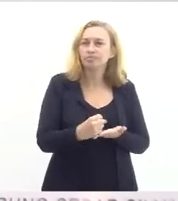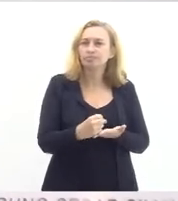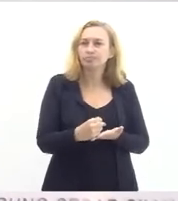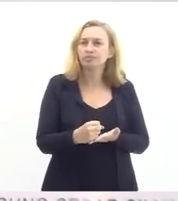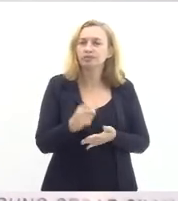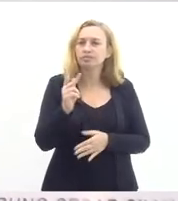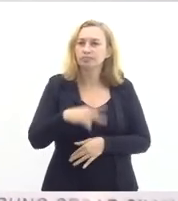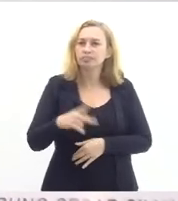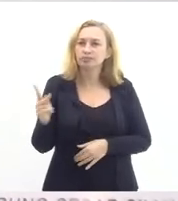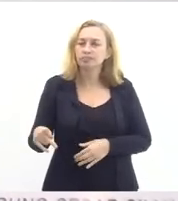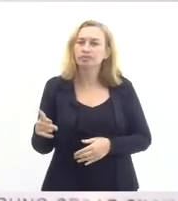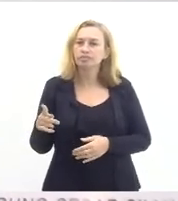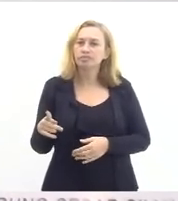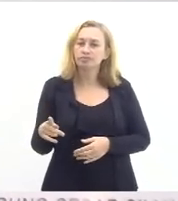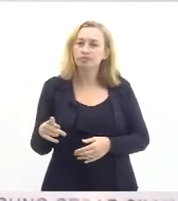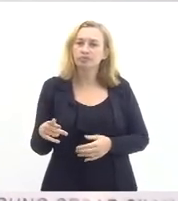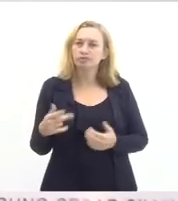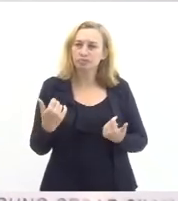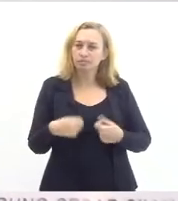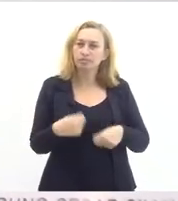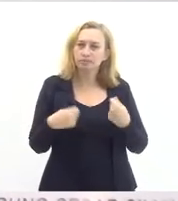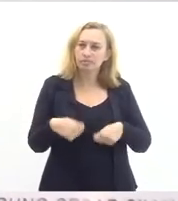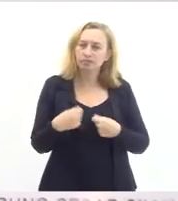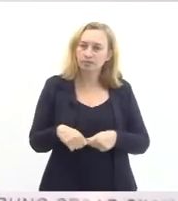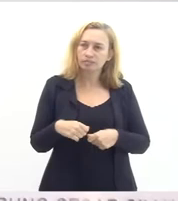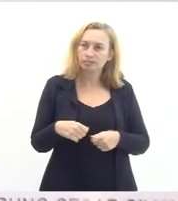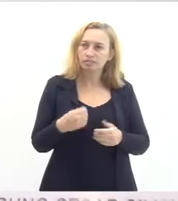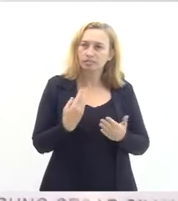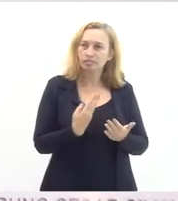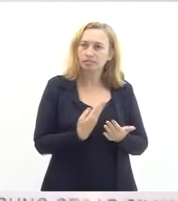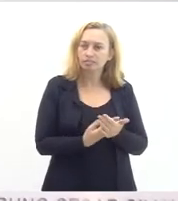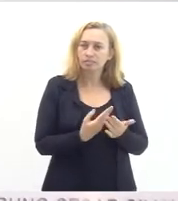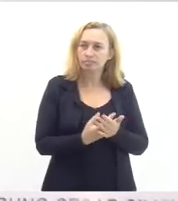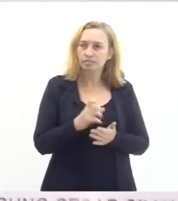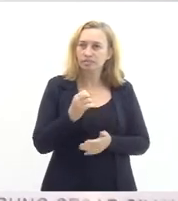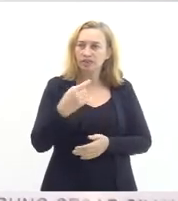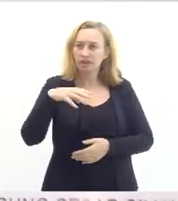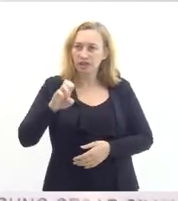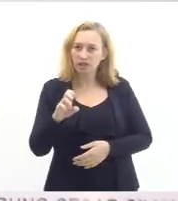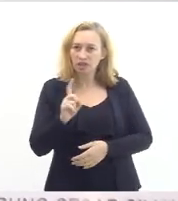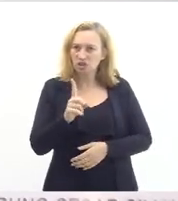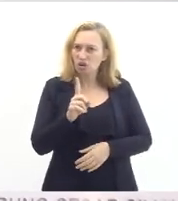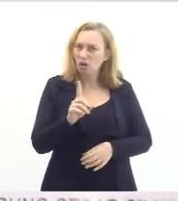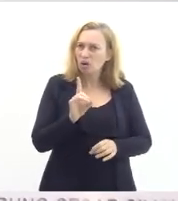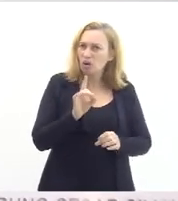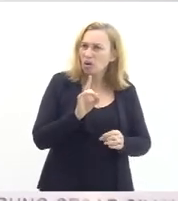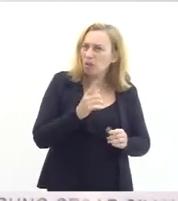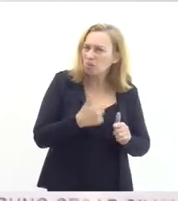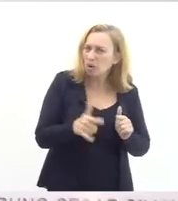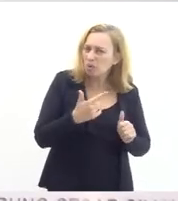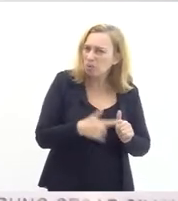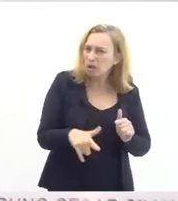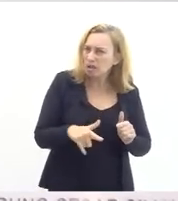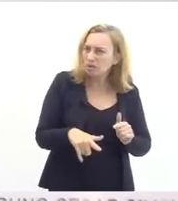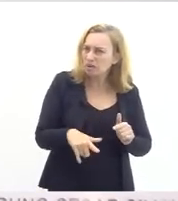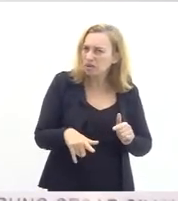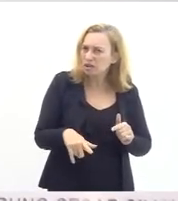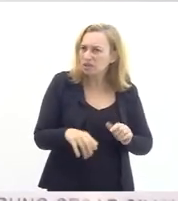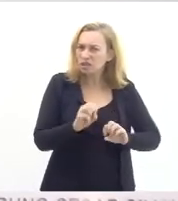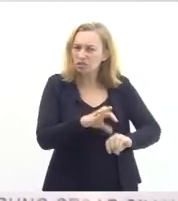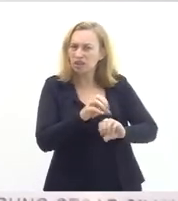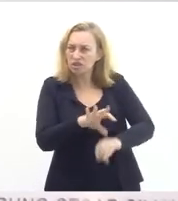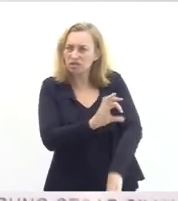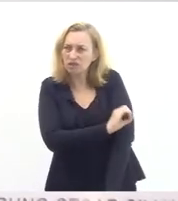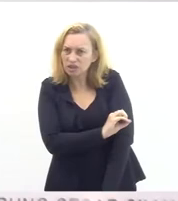as professoras faltantes para dar aula na creche mas isso não é problema que atinge só a creche atinge a educação infantil na escola